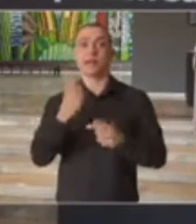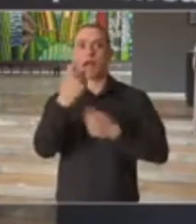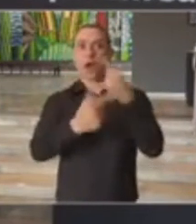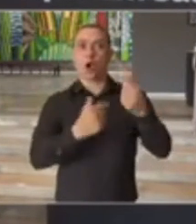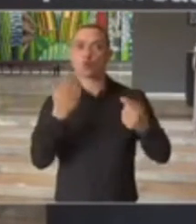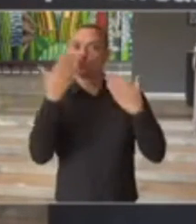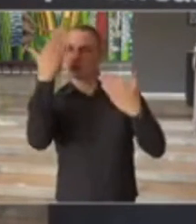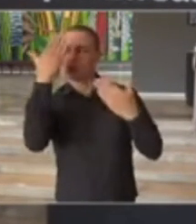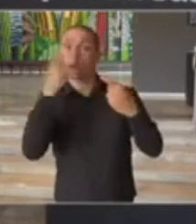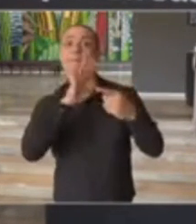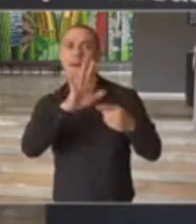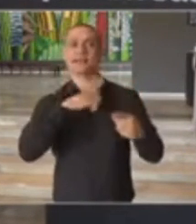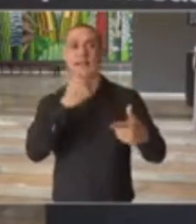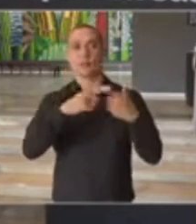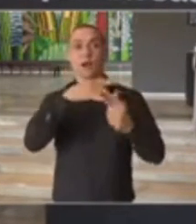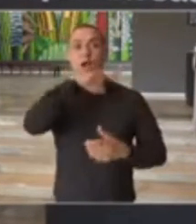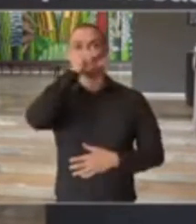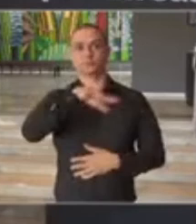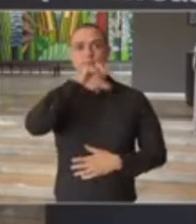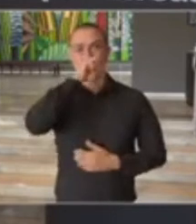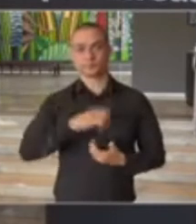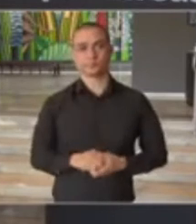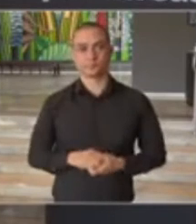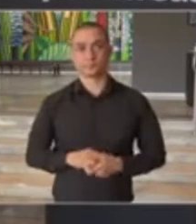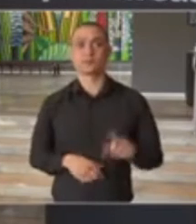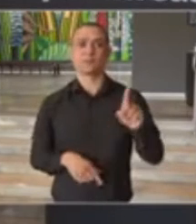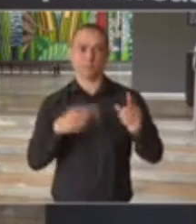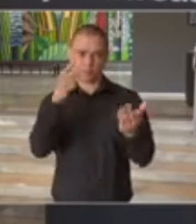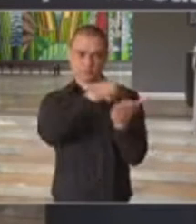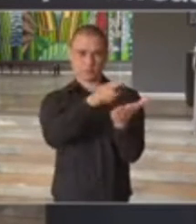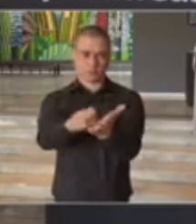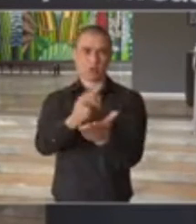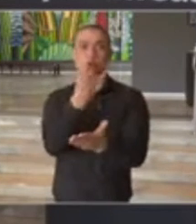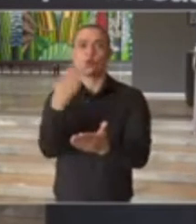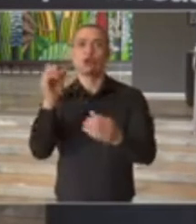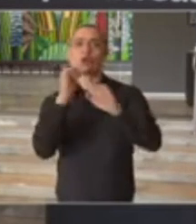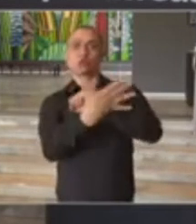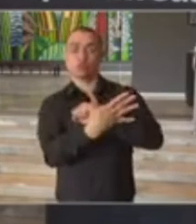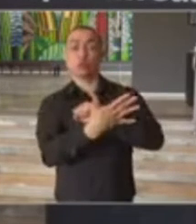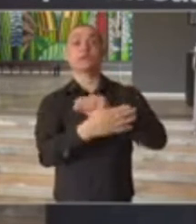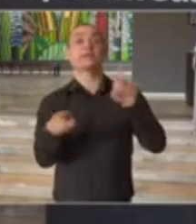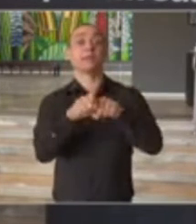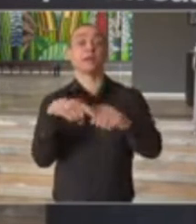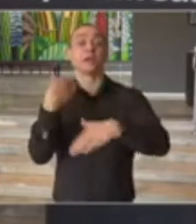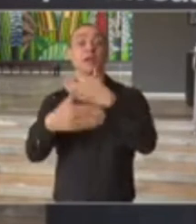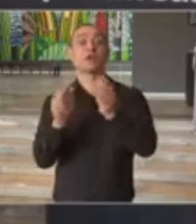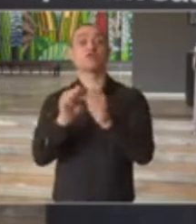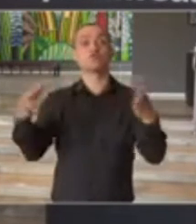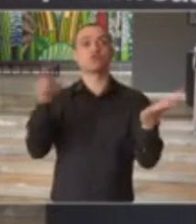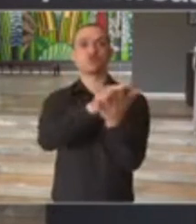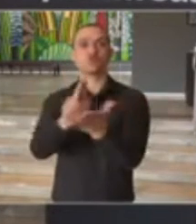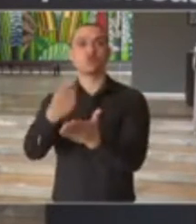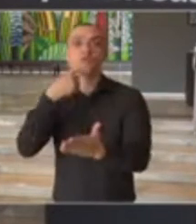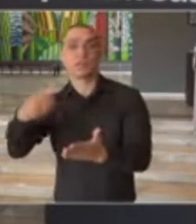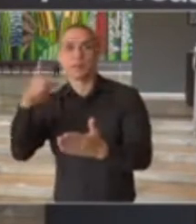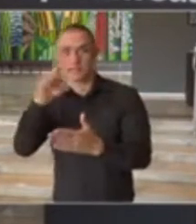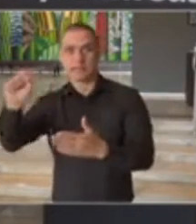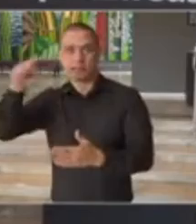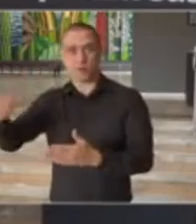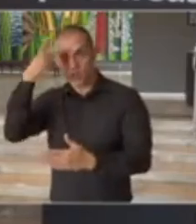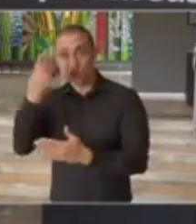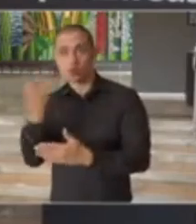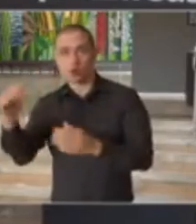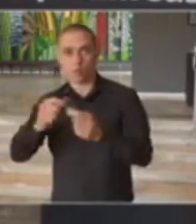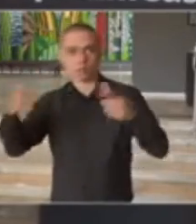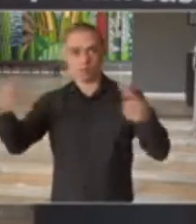respiratória aguda grave. Além disso, ocupação de leitos COVID, e como é que evoluiu a quantidade de leitos a cada 100 mil habitantes.